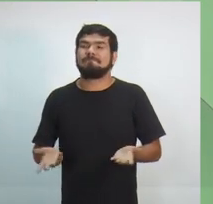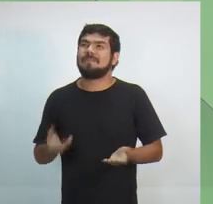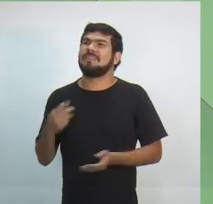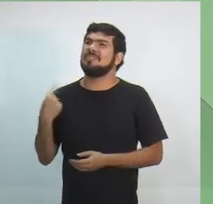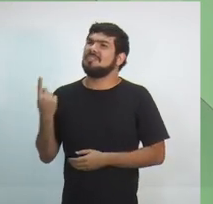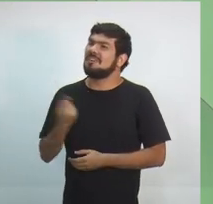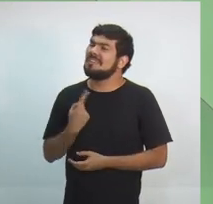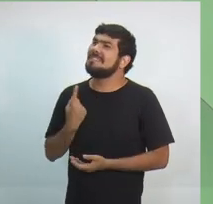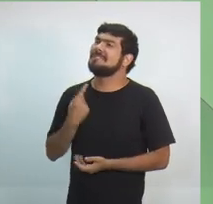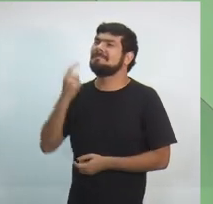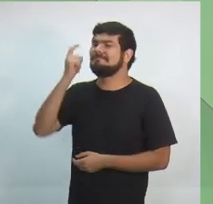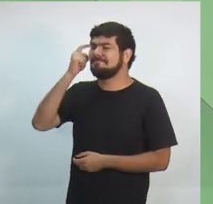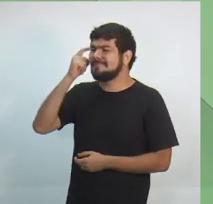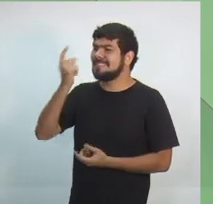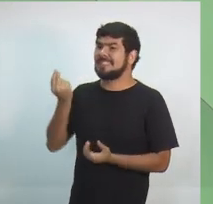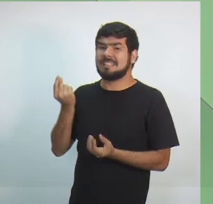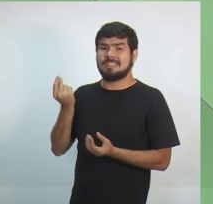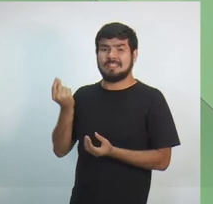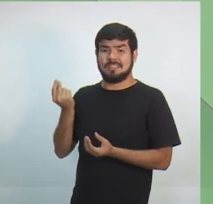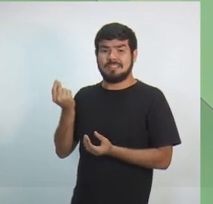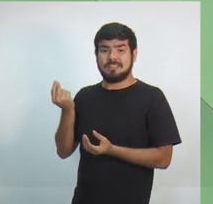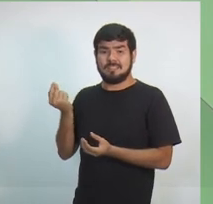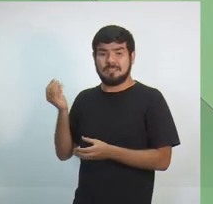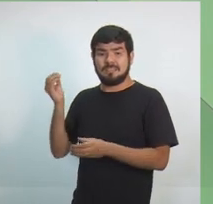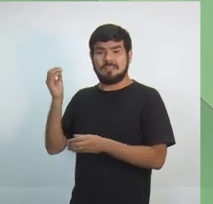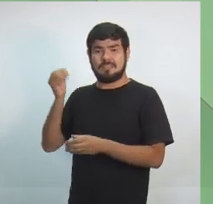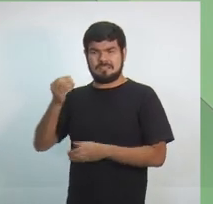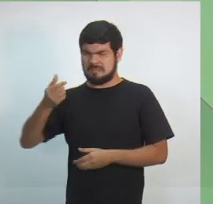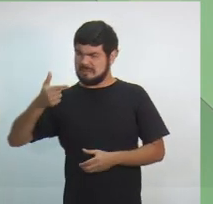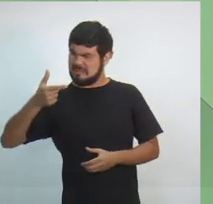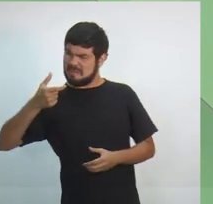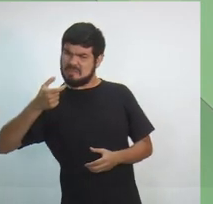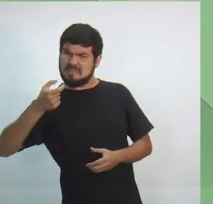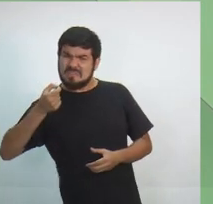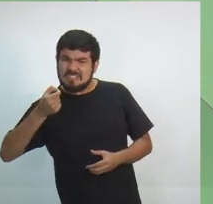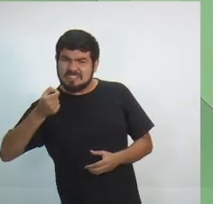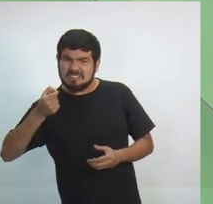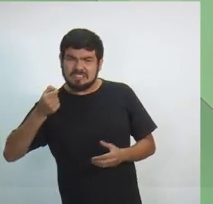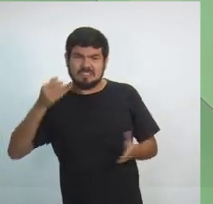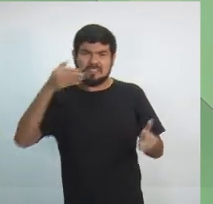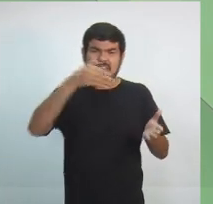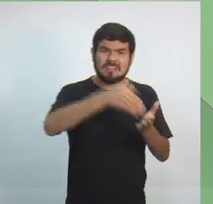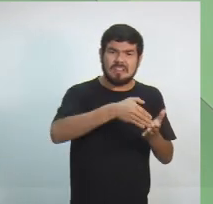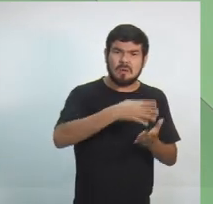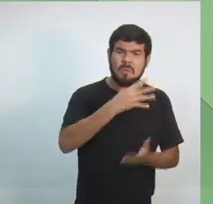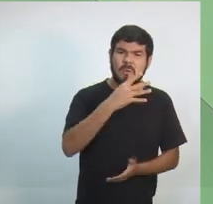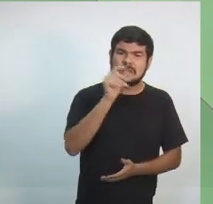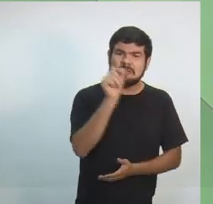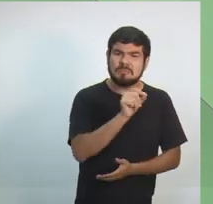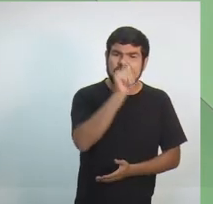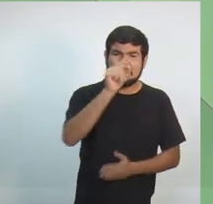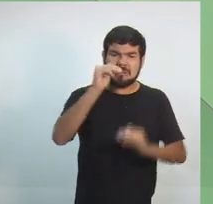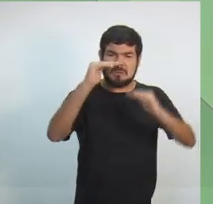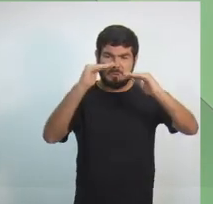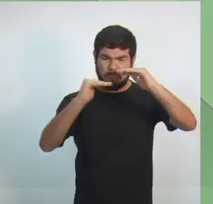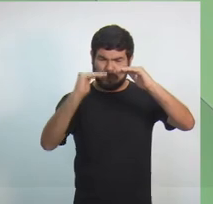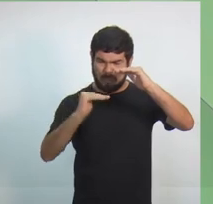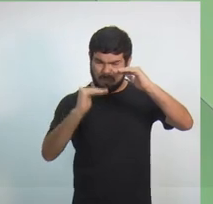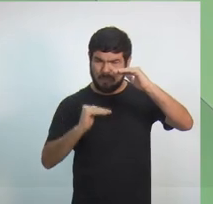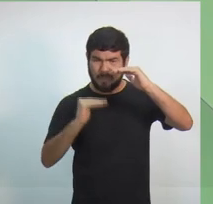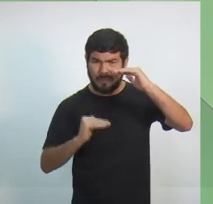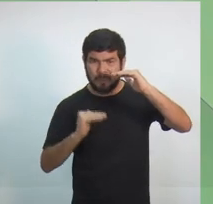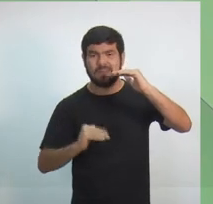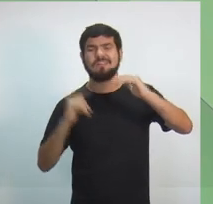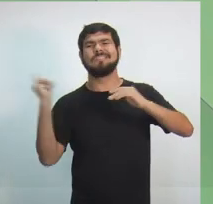nós colocamos que dentro dessa situação, reduzindo de 20% para 4% a alíquota, como próprio todo mundo comentou, e a